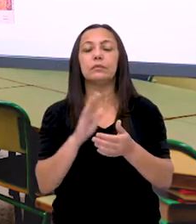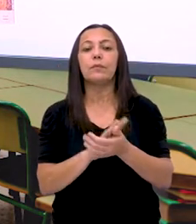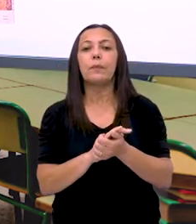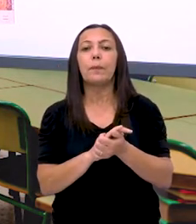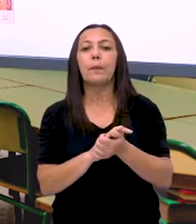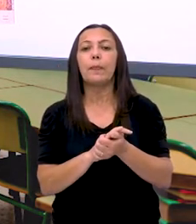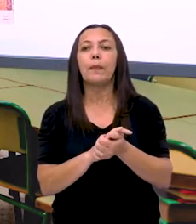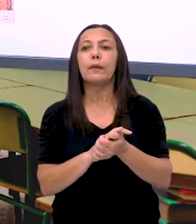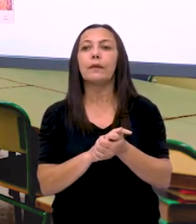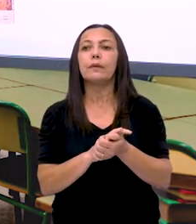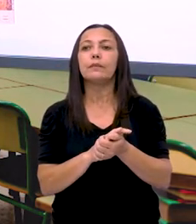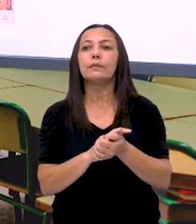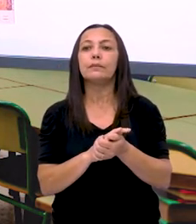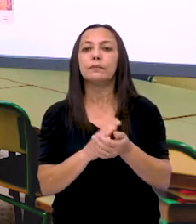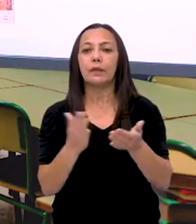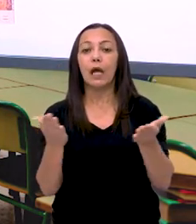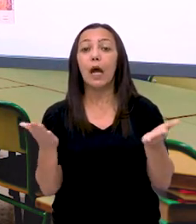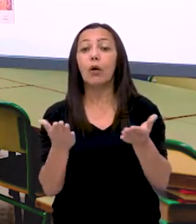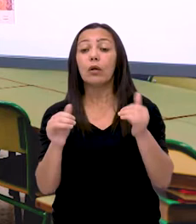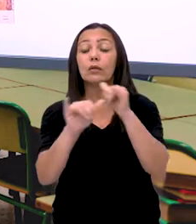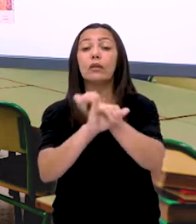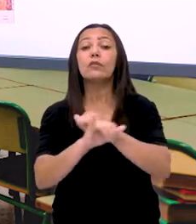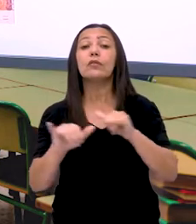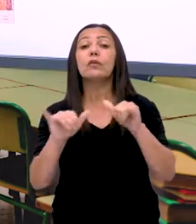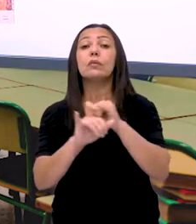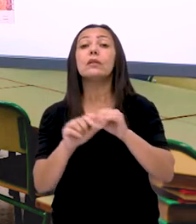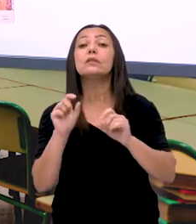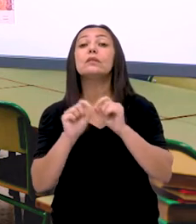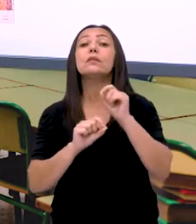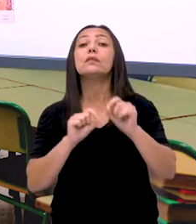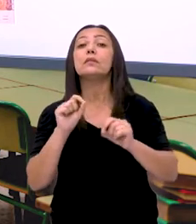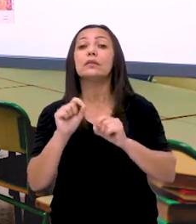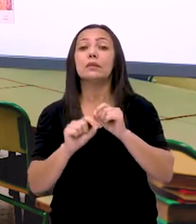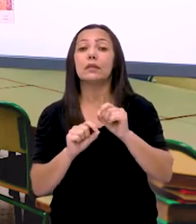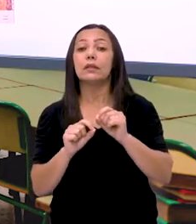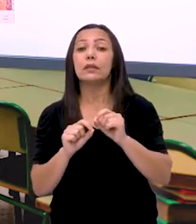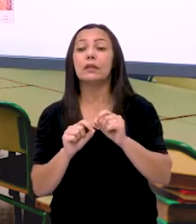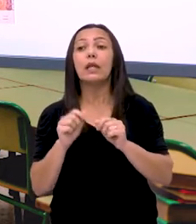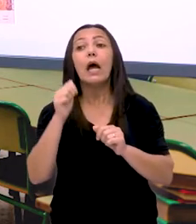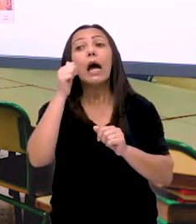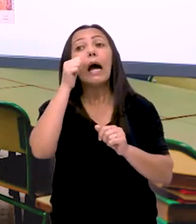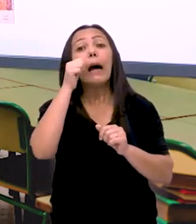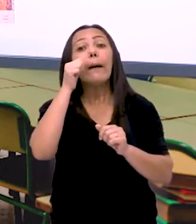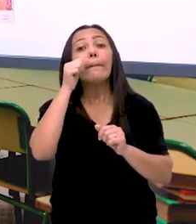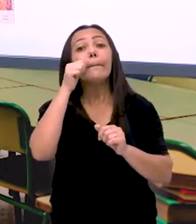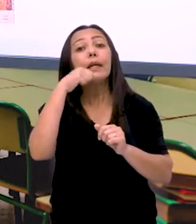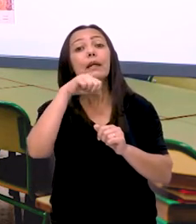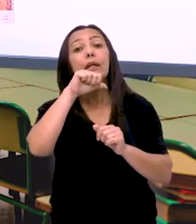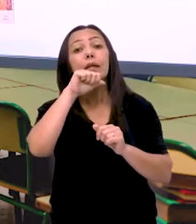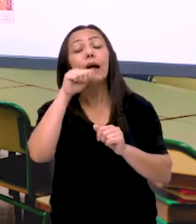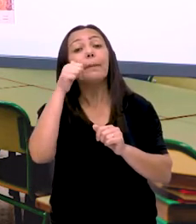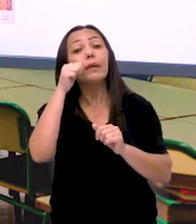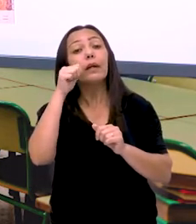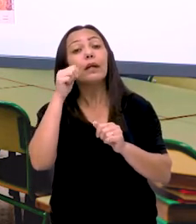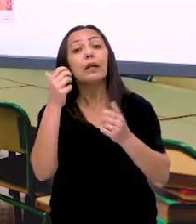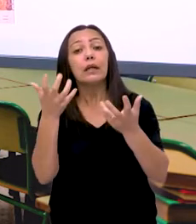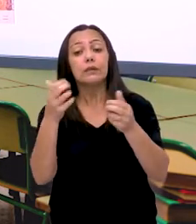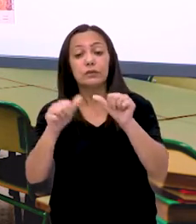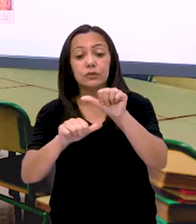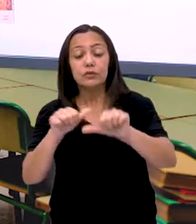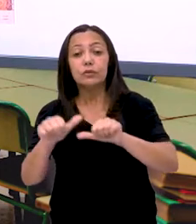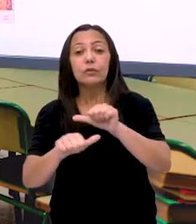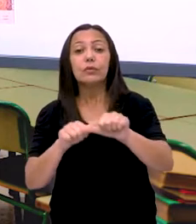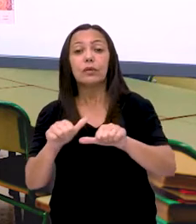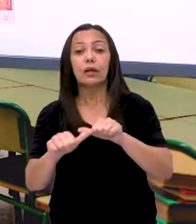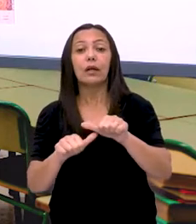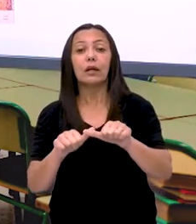E agora o que você vai fazer com essa informação? Veja o que diz. Ela quer trocar as moedas que juntou. Por